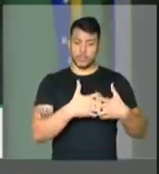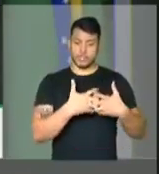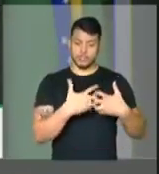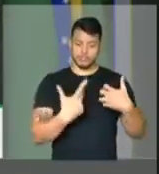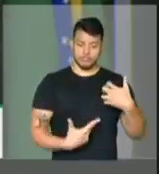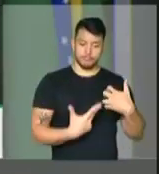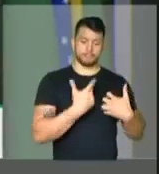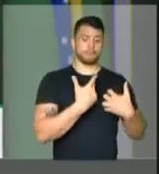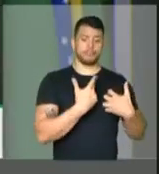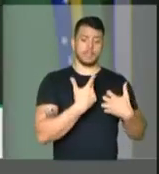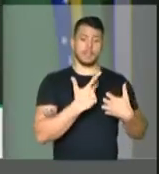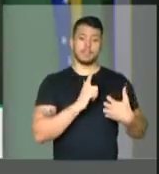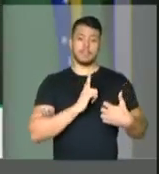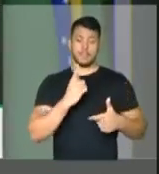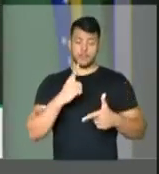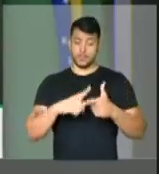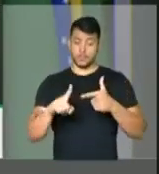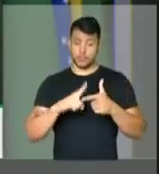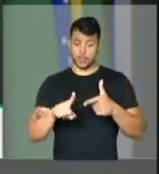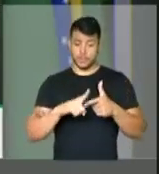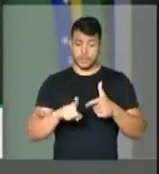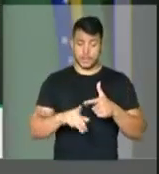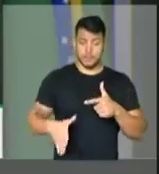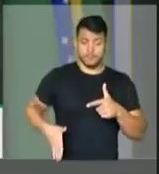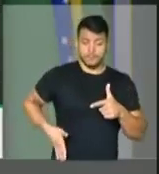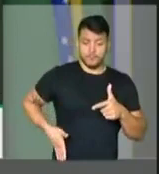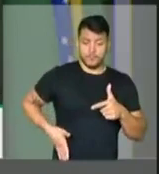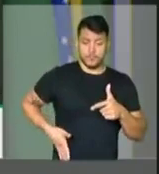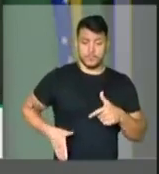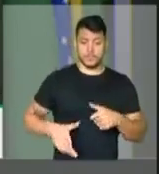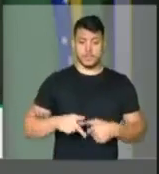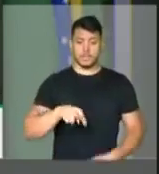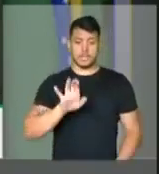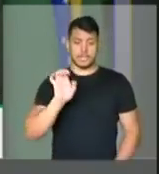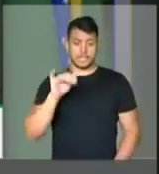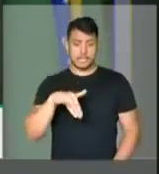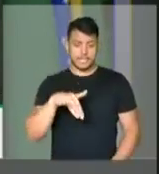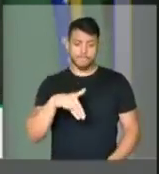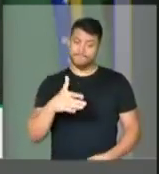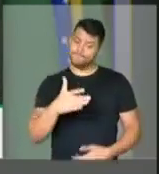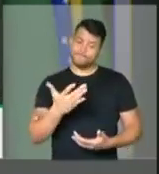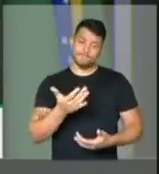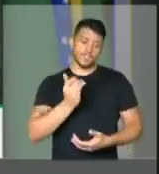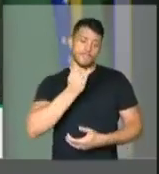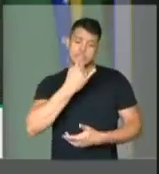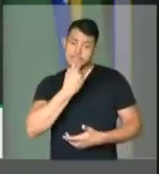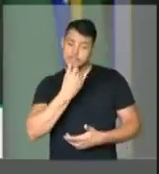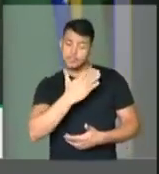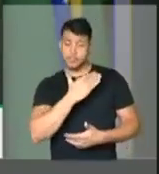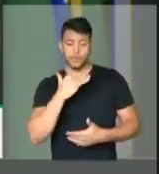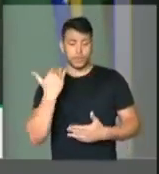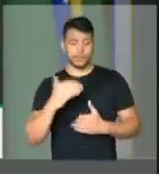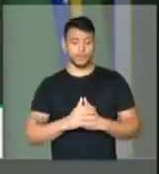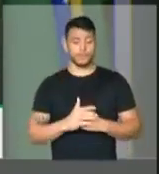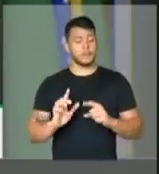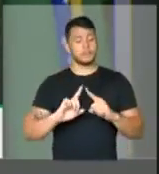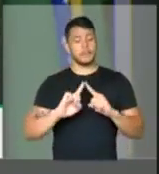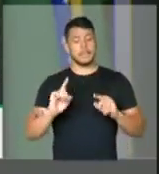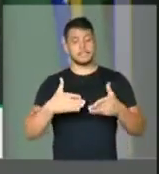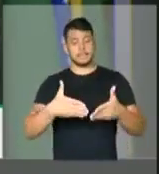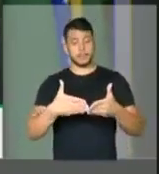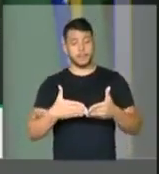senhor presidente, nos rins, teve a sua morte decretada. J.B. Faria, que Deus,